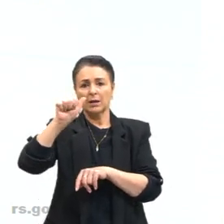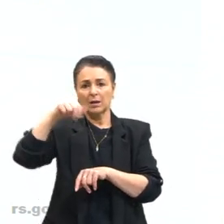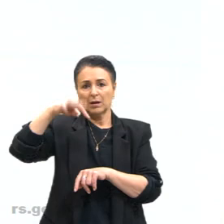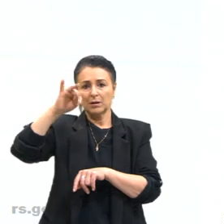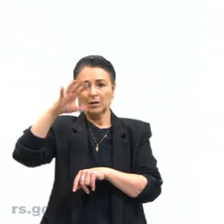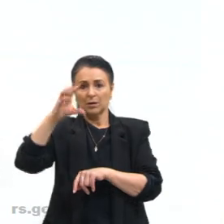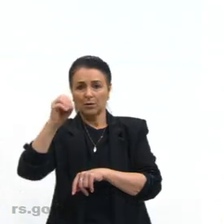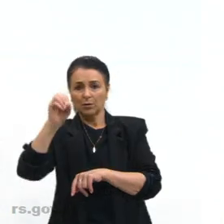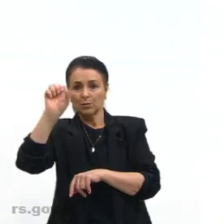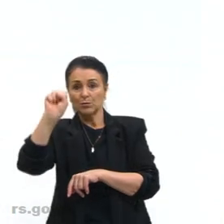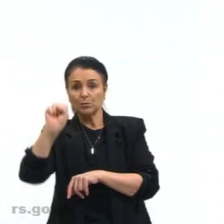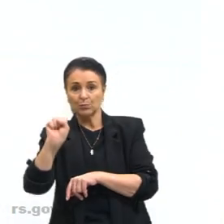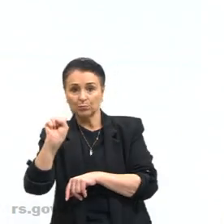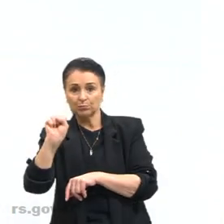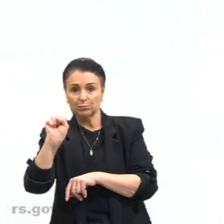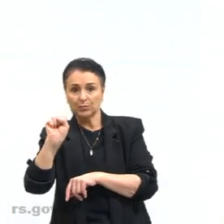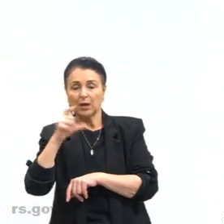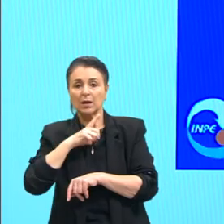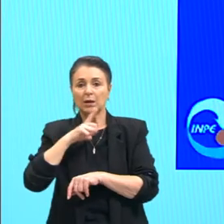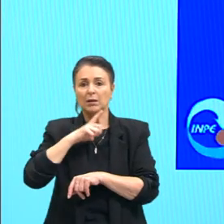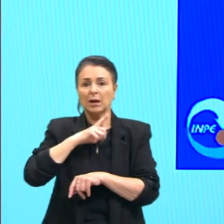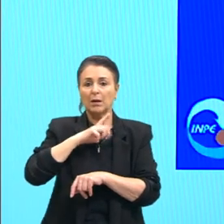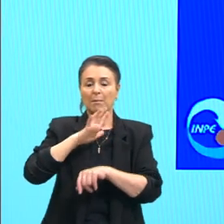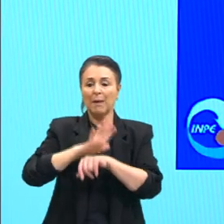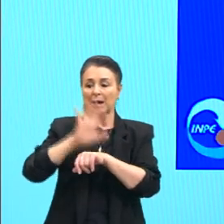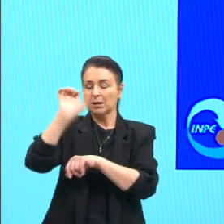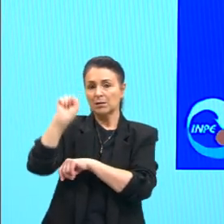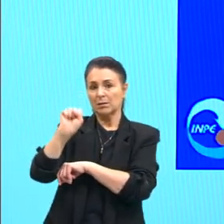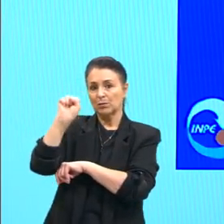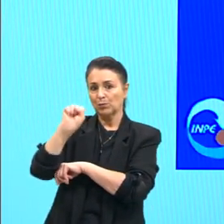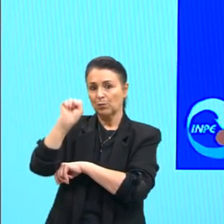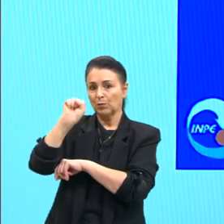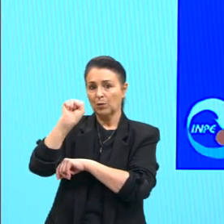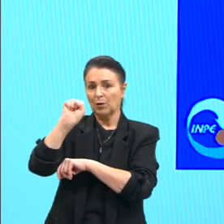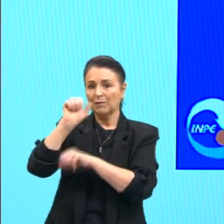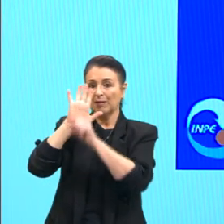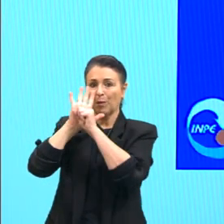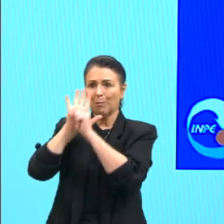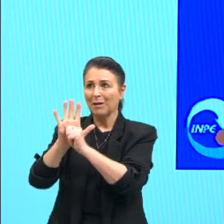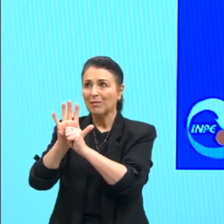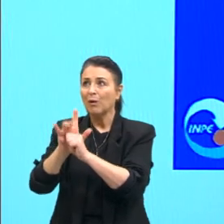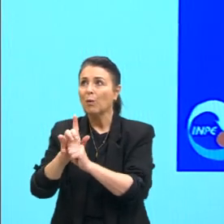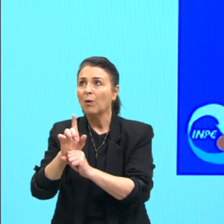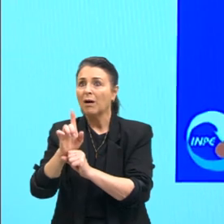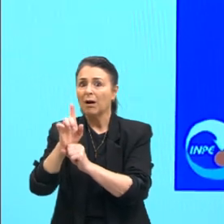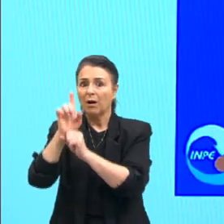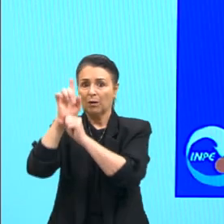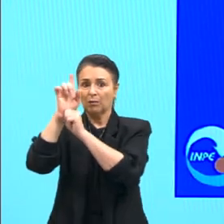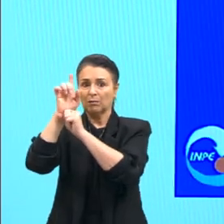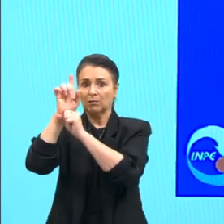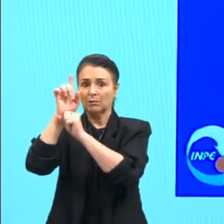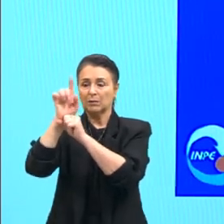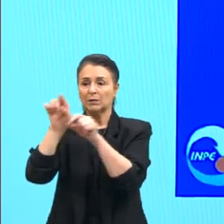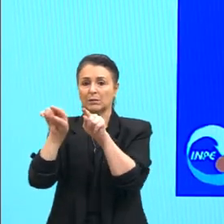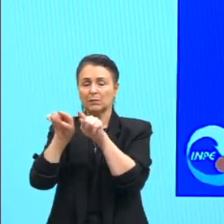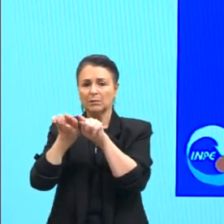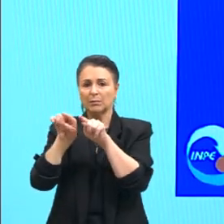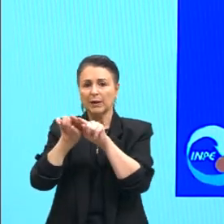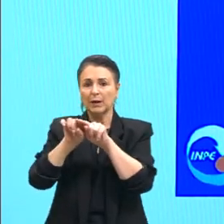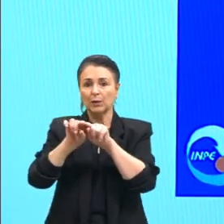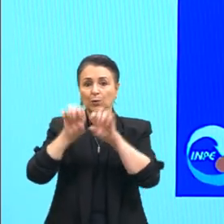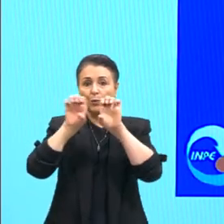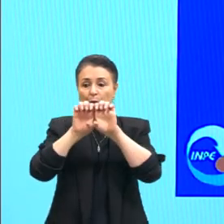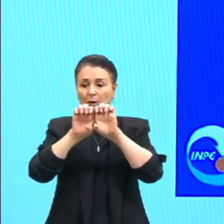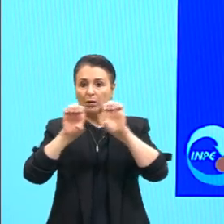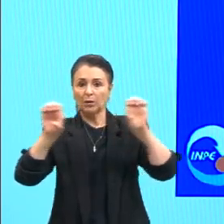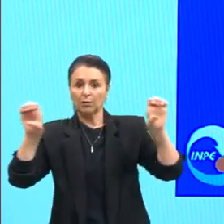alta pressão mais ao sul, uma alta pressão na região equatorial